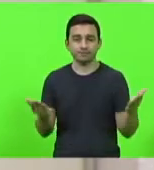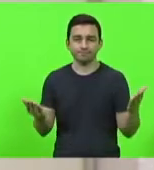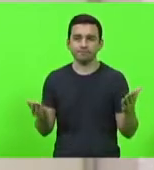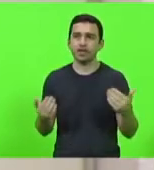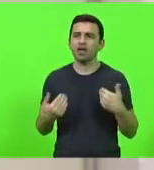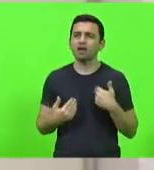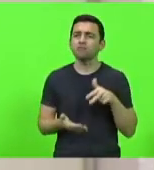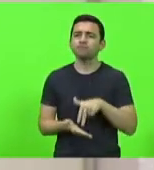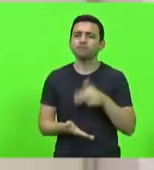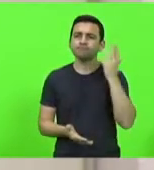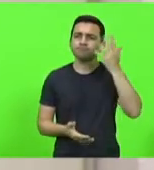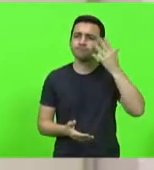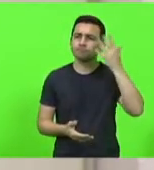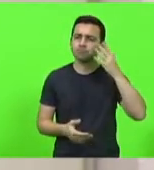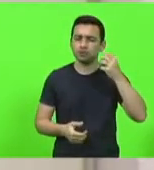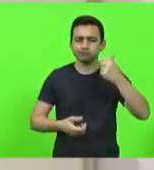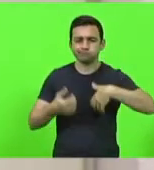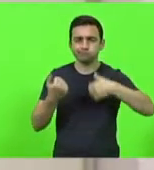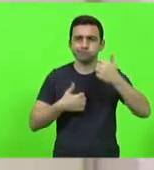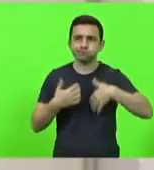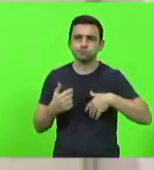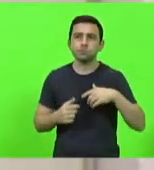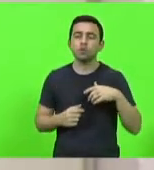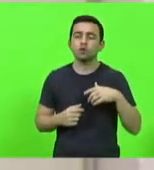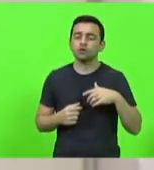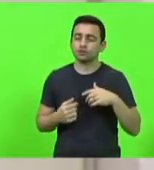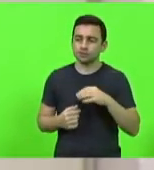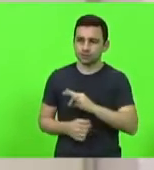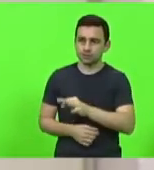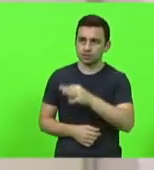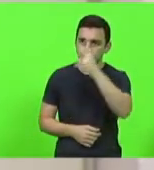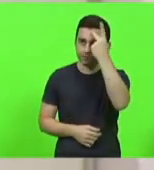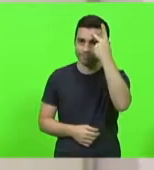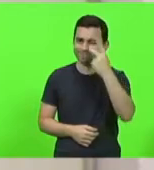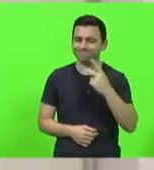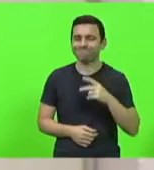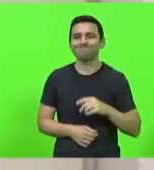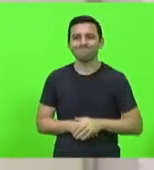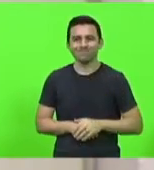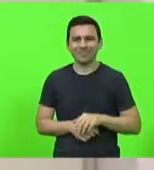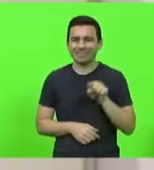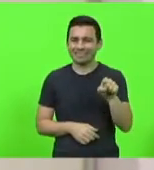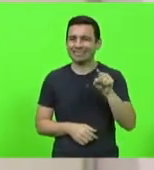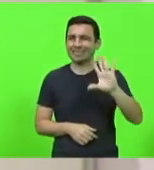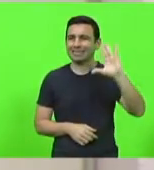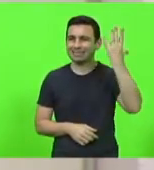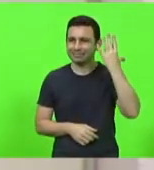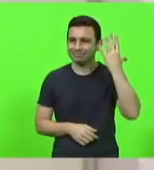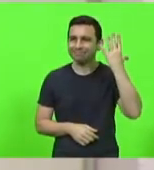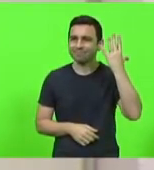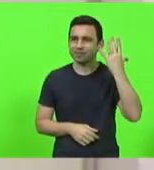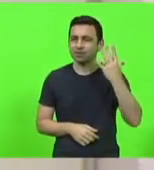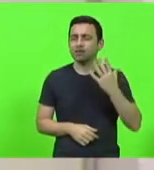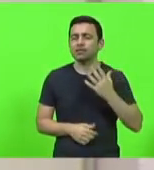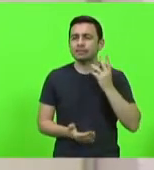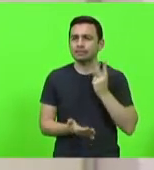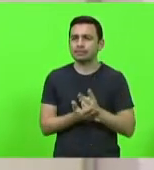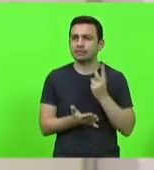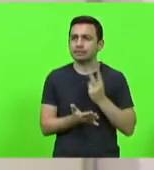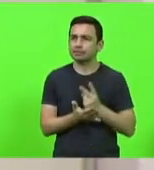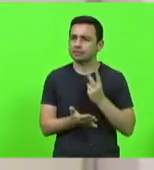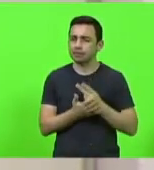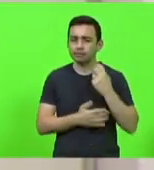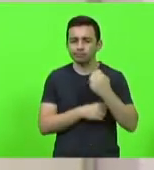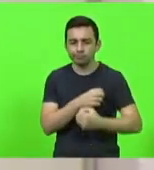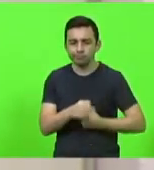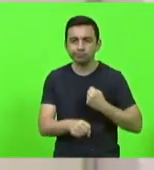hoje à tribuna, deputada Paulinha, é uma situação que ocorre todos os anos